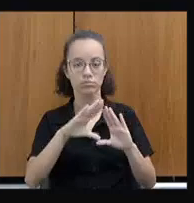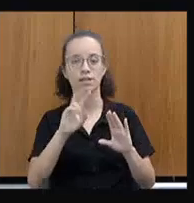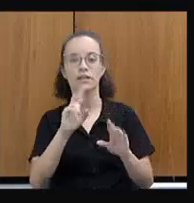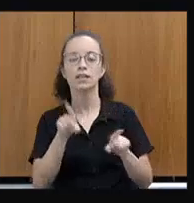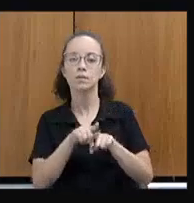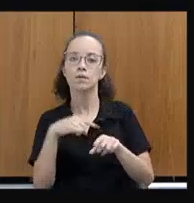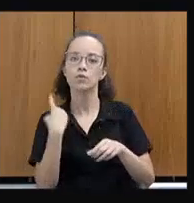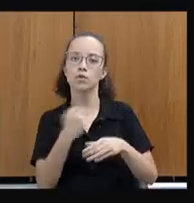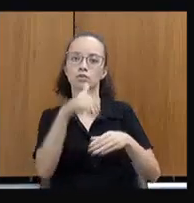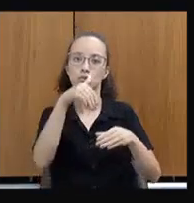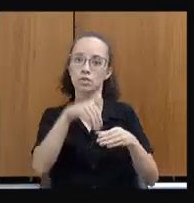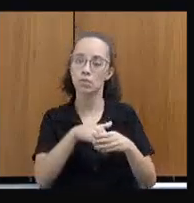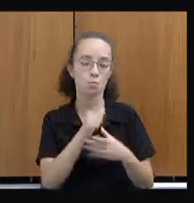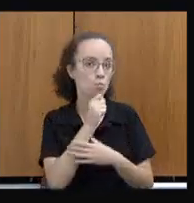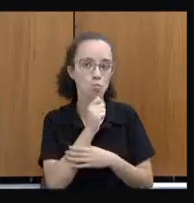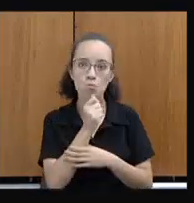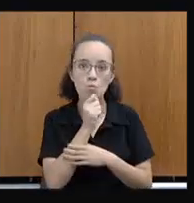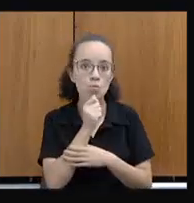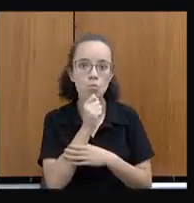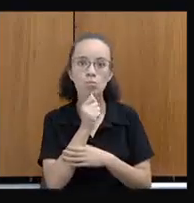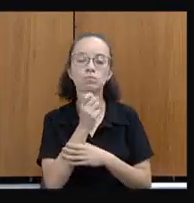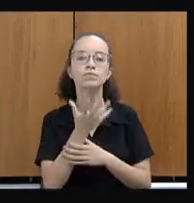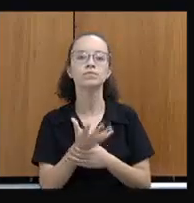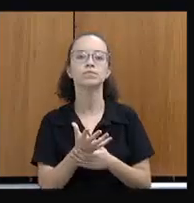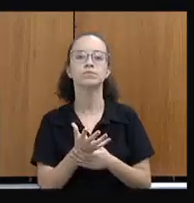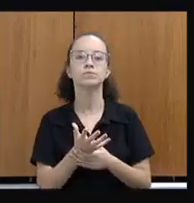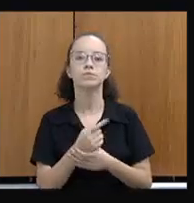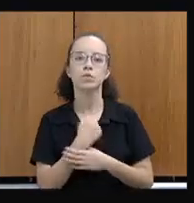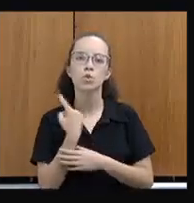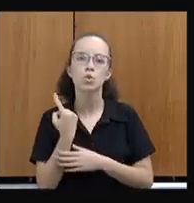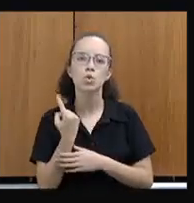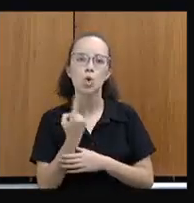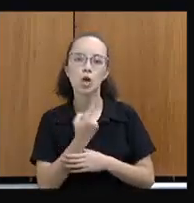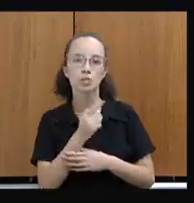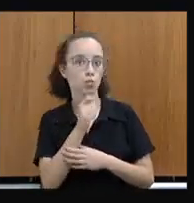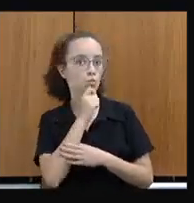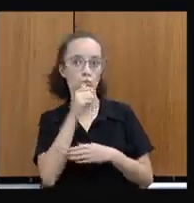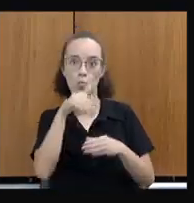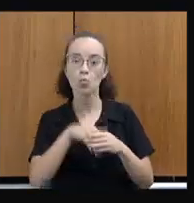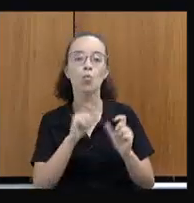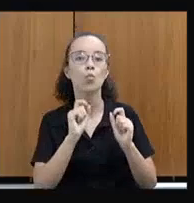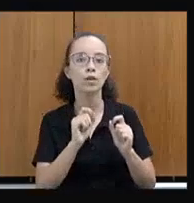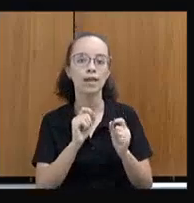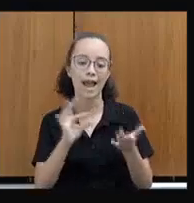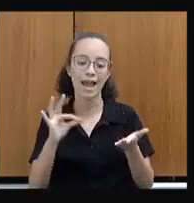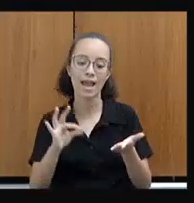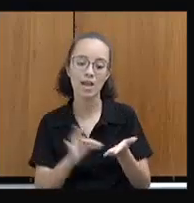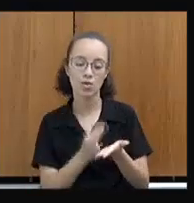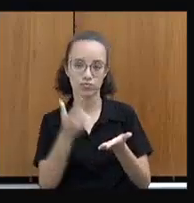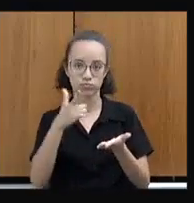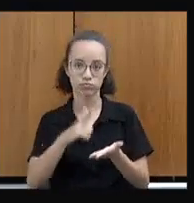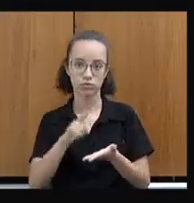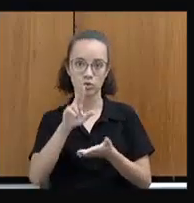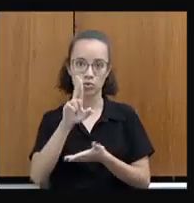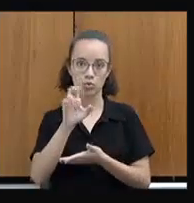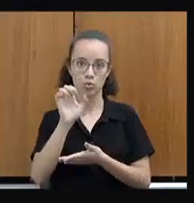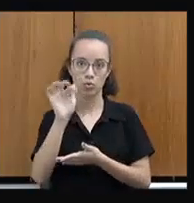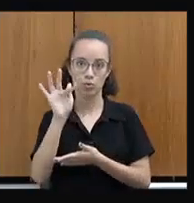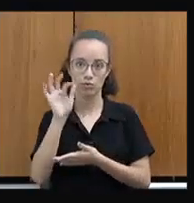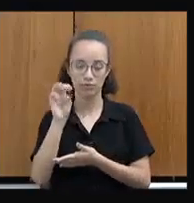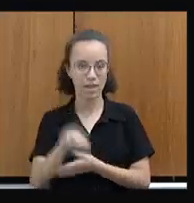orçamento ainda do governo do Estado, a gente também não votou a renovação do FEM. Então, eu acho que